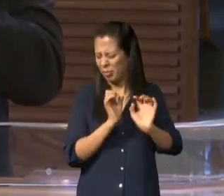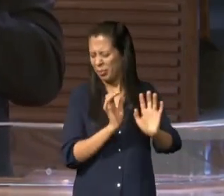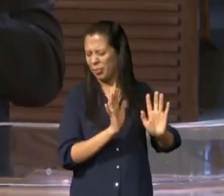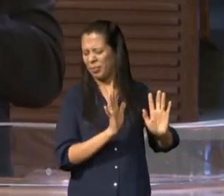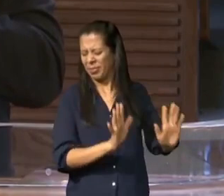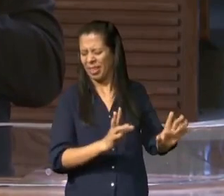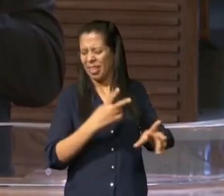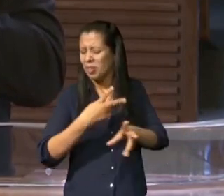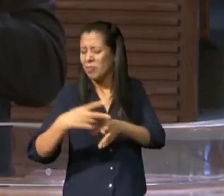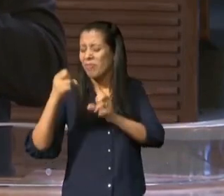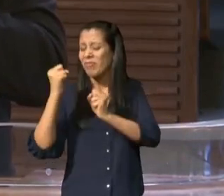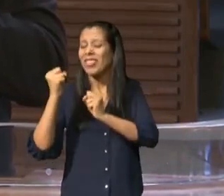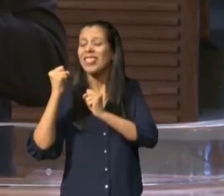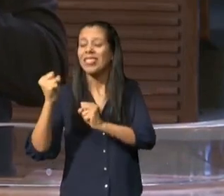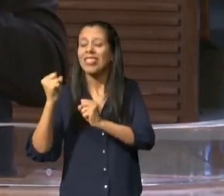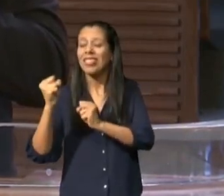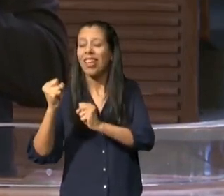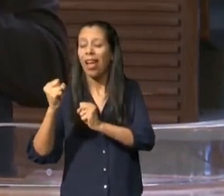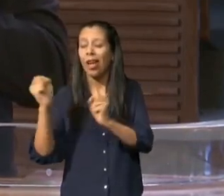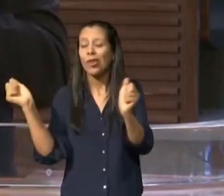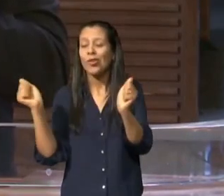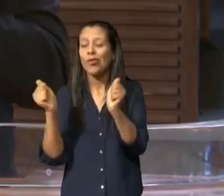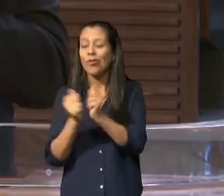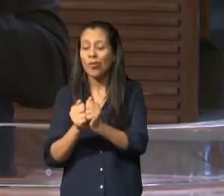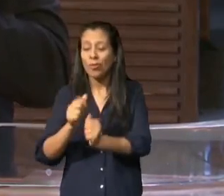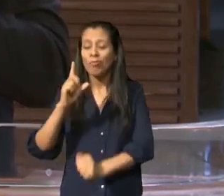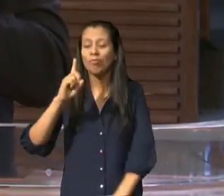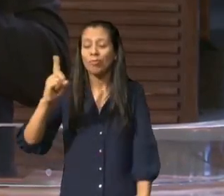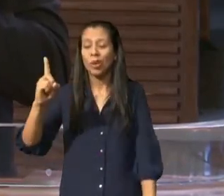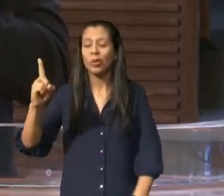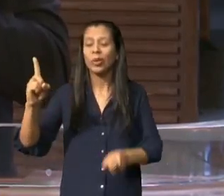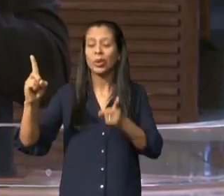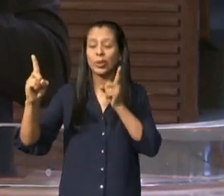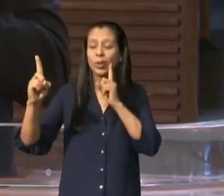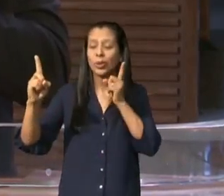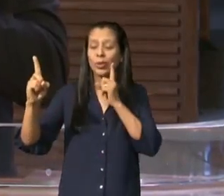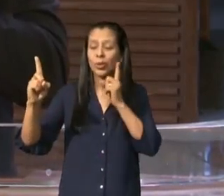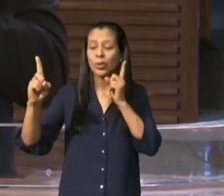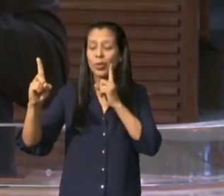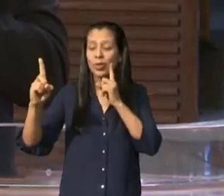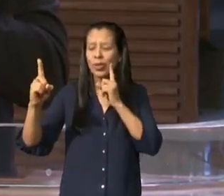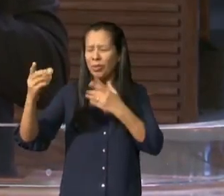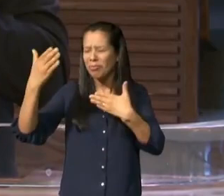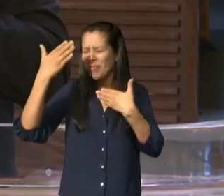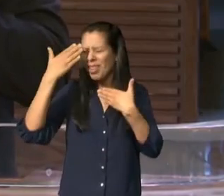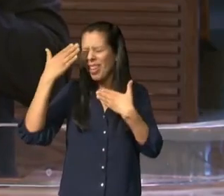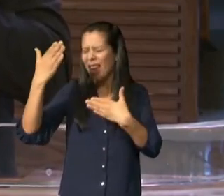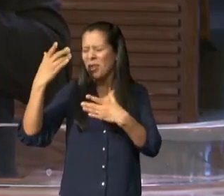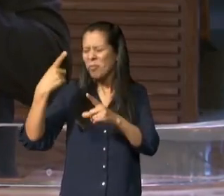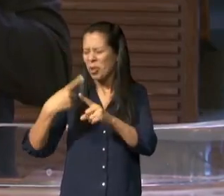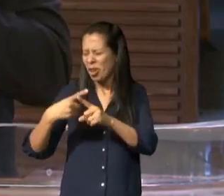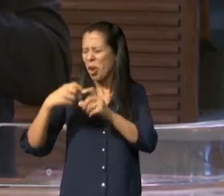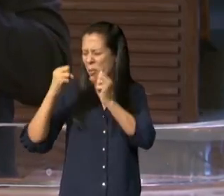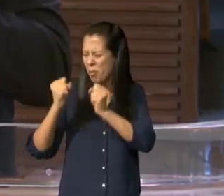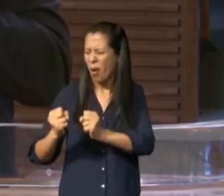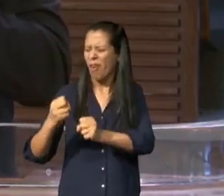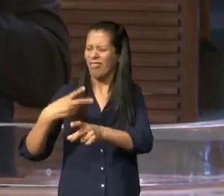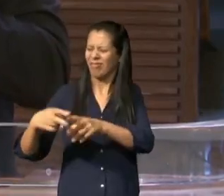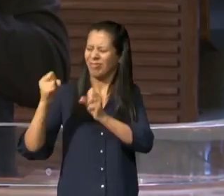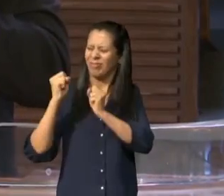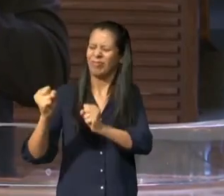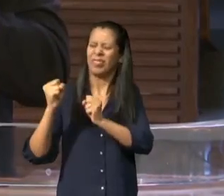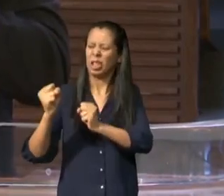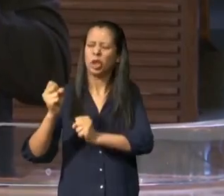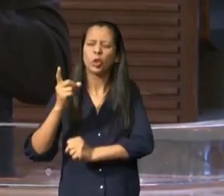Cristo já venceu e Ele nos dará vitória em cada momento que buscarmos a cada momento que